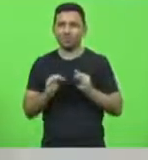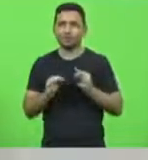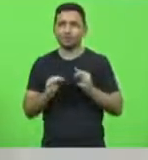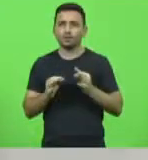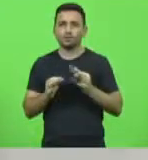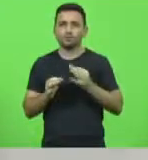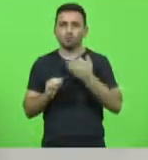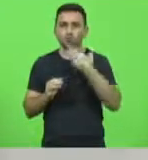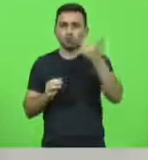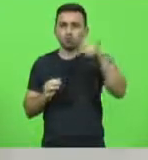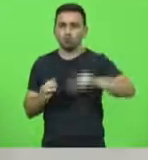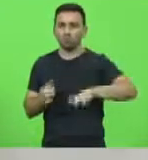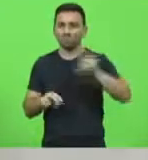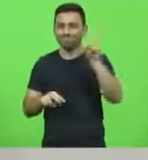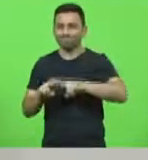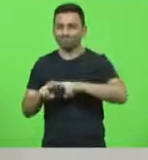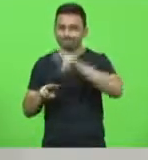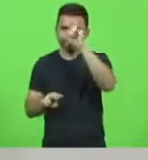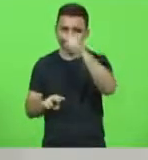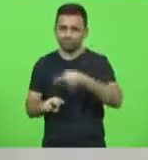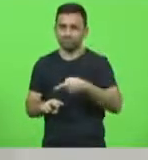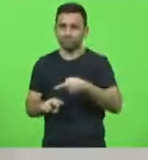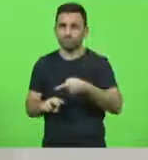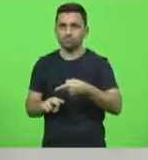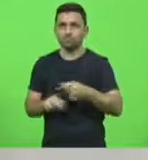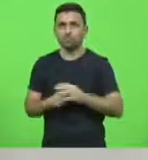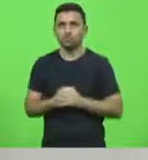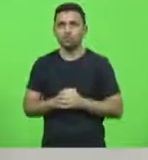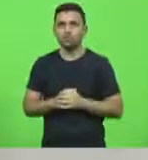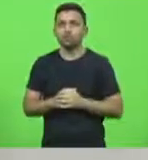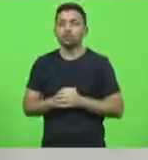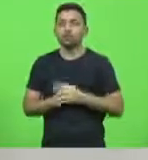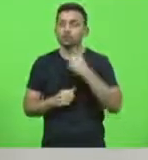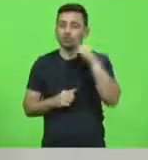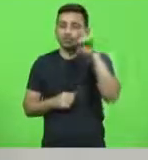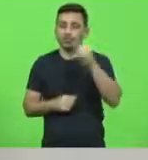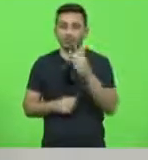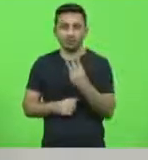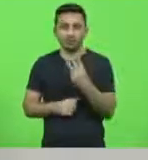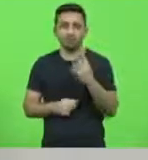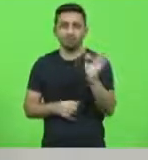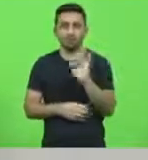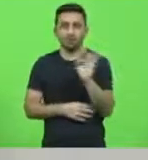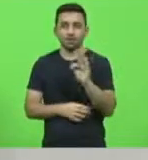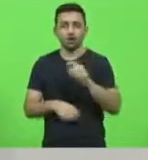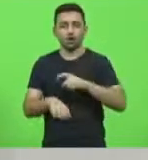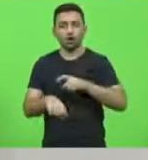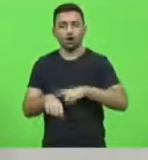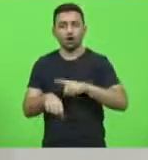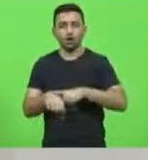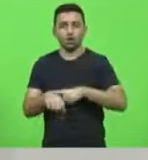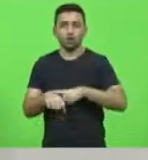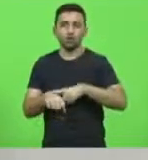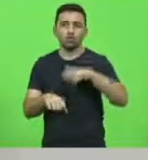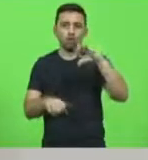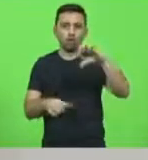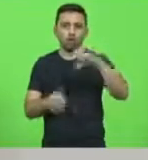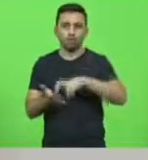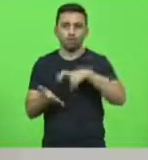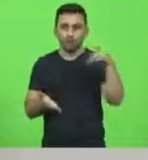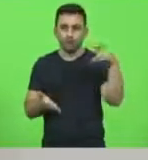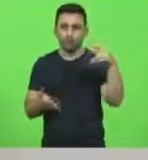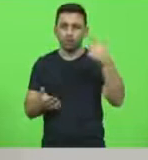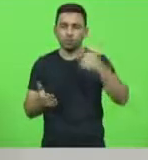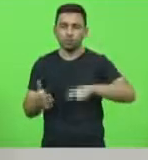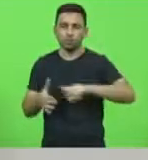uma segunda ordem da prisão contra o deputado estadual. Então, no dia 3 de fevereiro, às 9 horas da manhã, foi convocado uma reunião de mesa e de